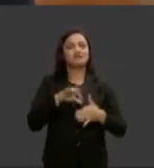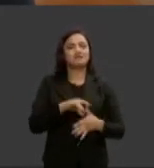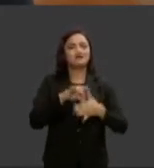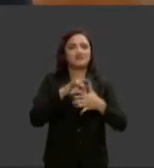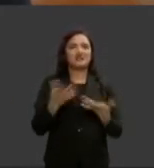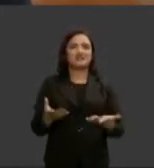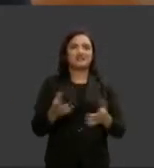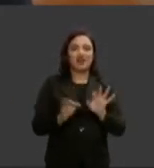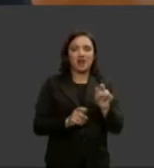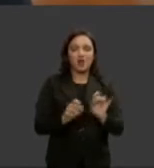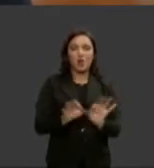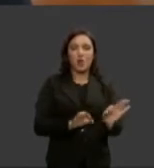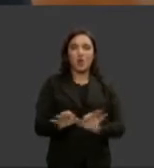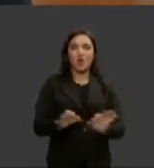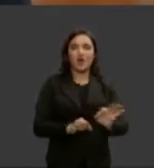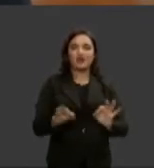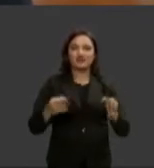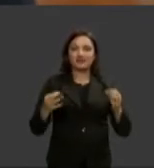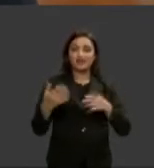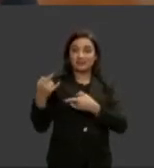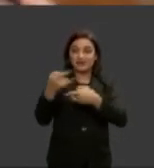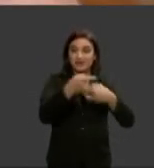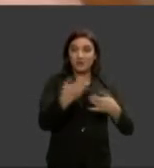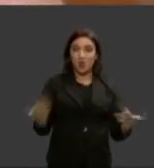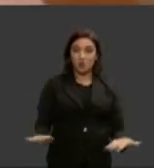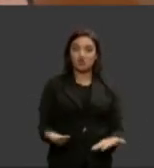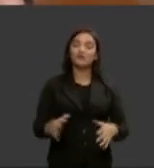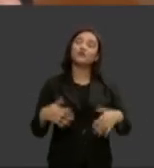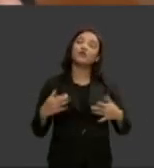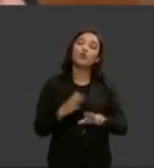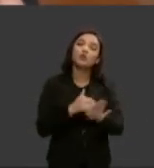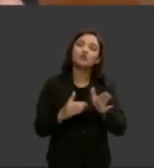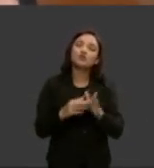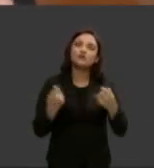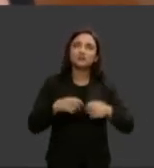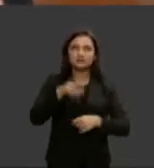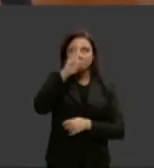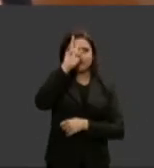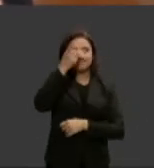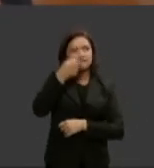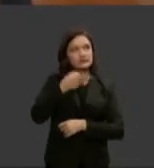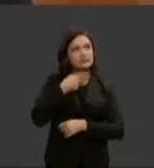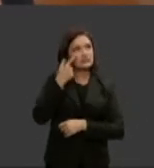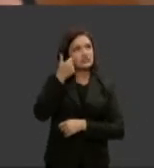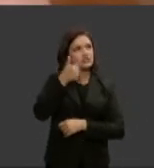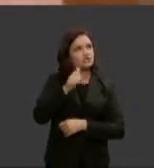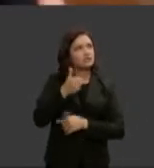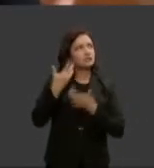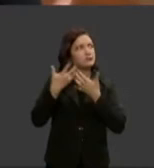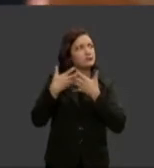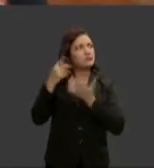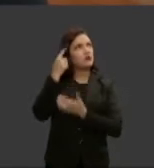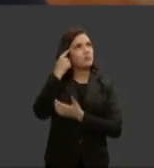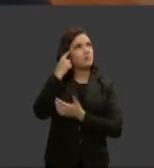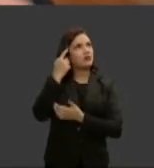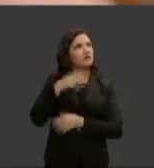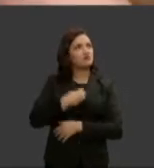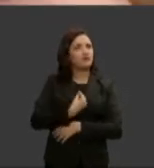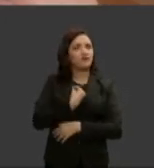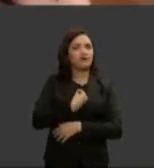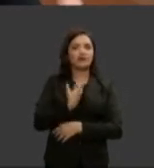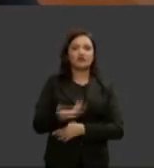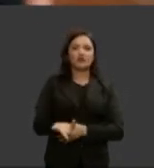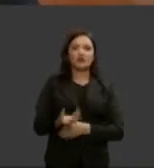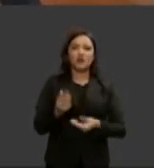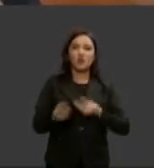falando quando a gente precisa primeiro fazer uma análise interna e quando a gente fala de feminismo quando a gente